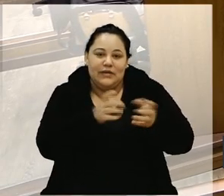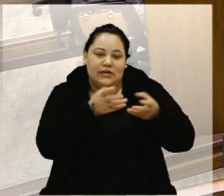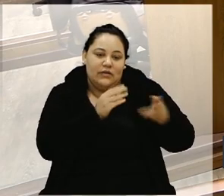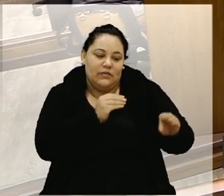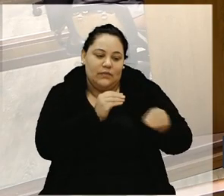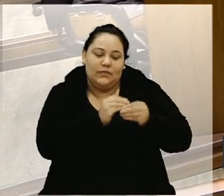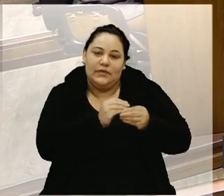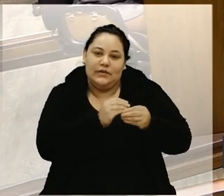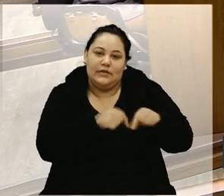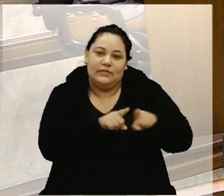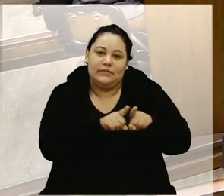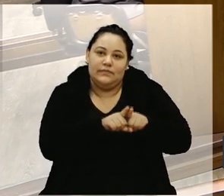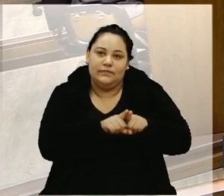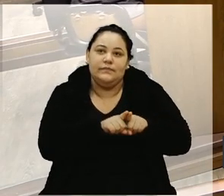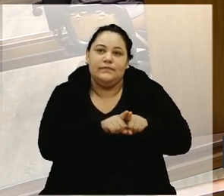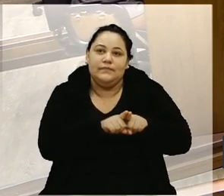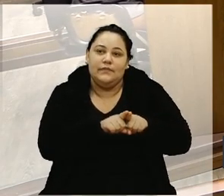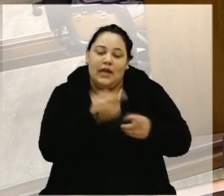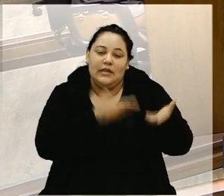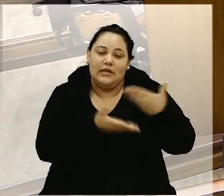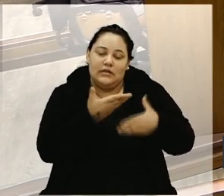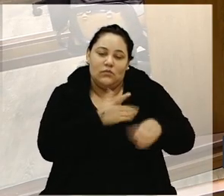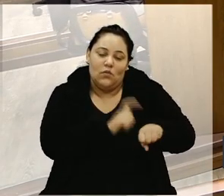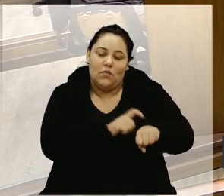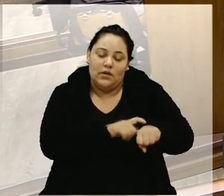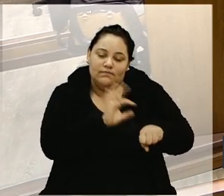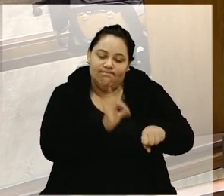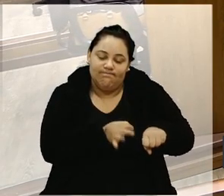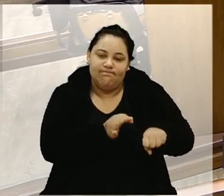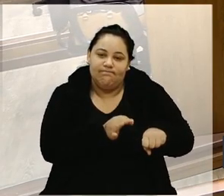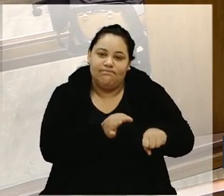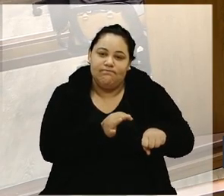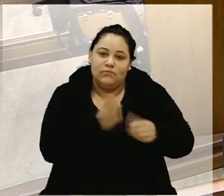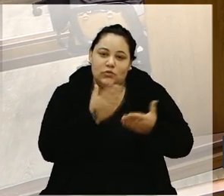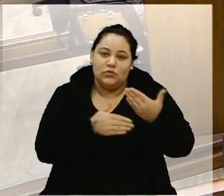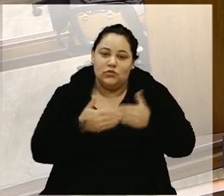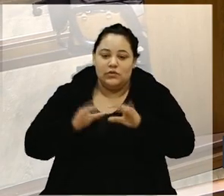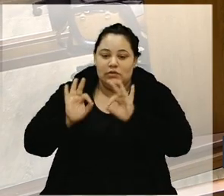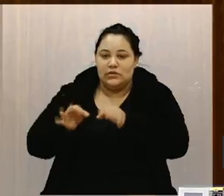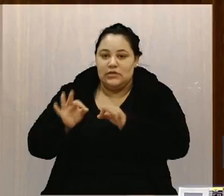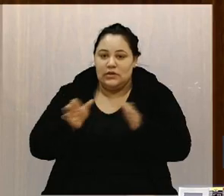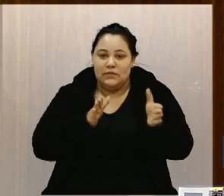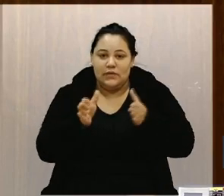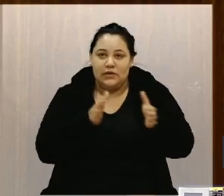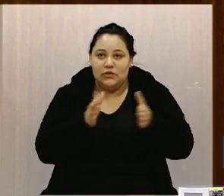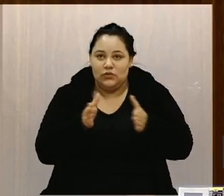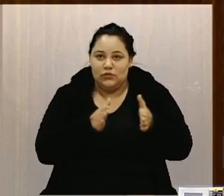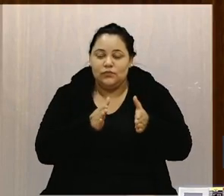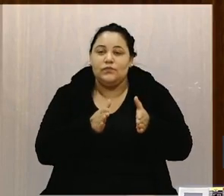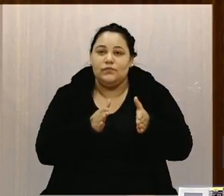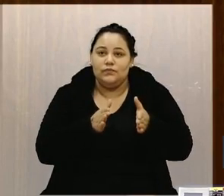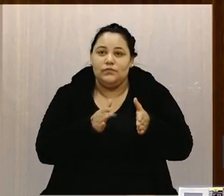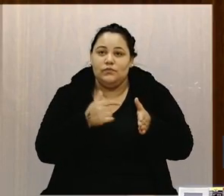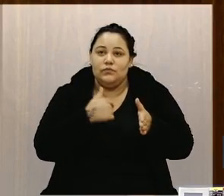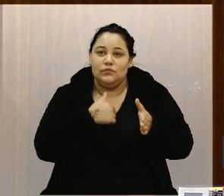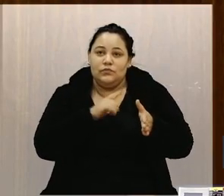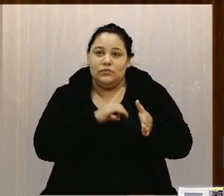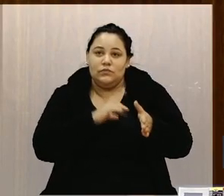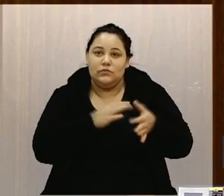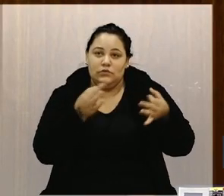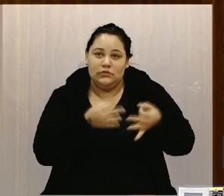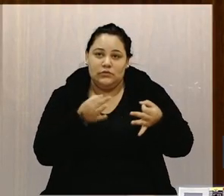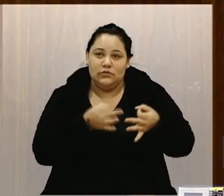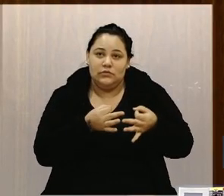atendeu a todo momento, com toda certeza, eu acho que durante esse período, ele foi uma das pessoas que eu mais liguei,